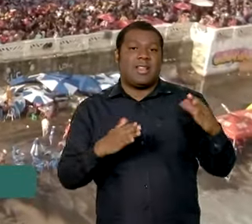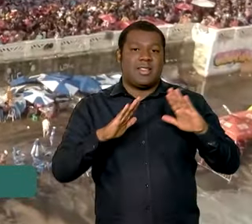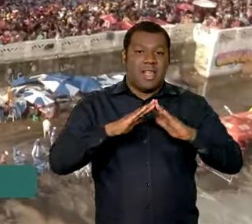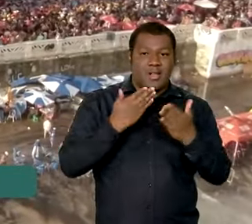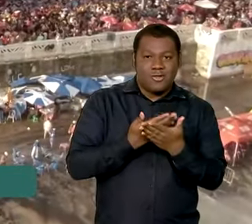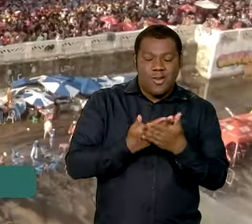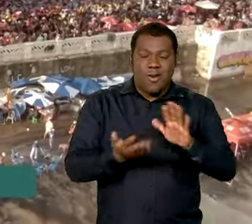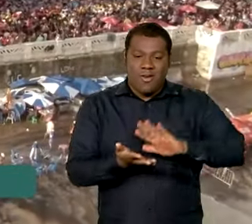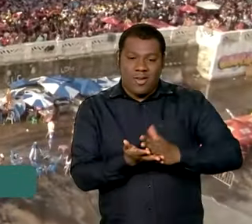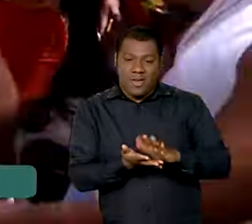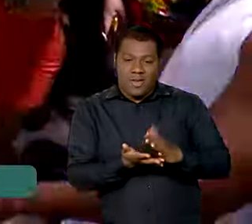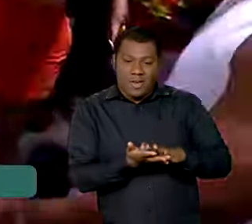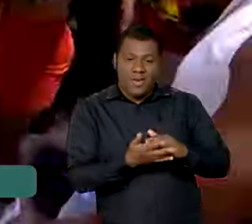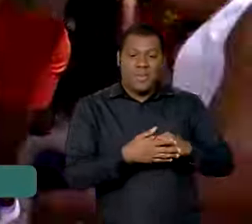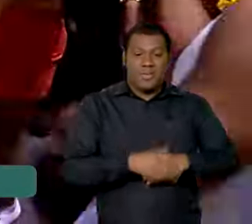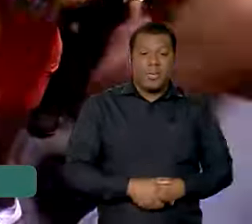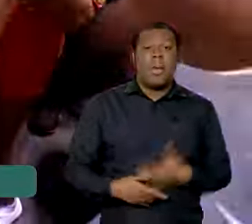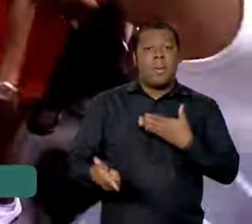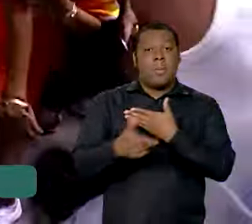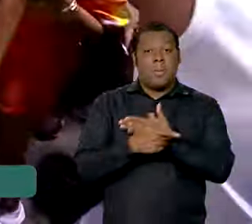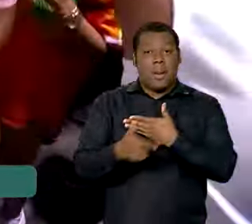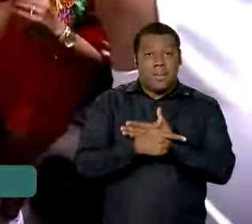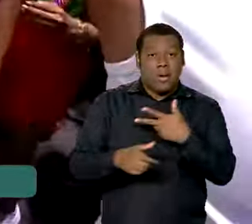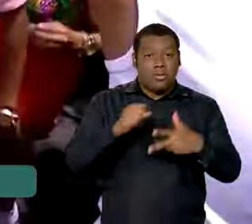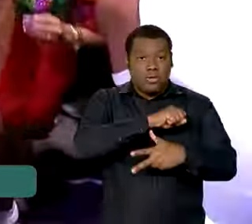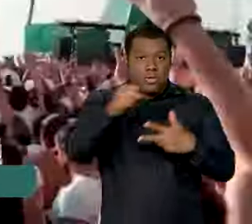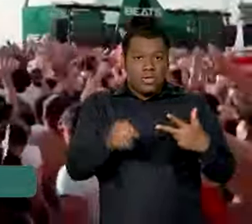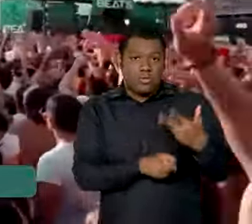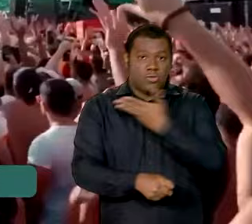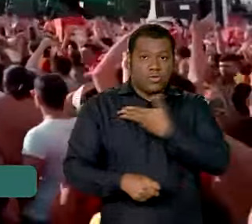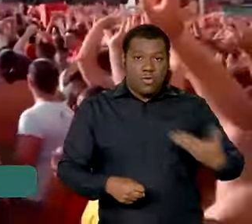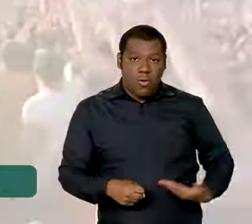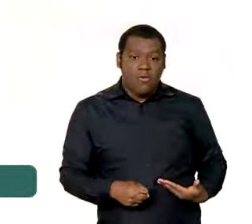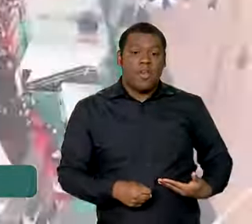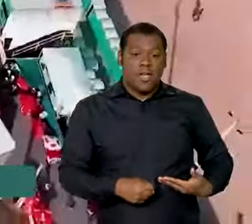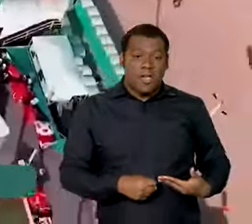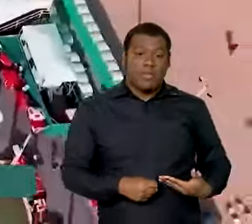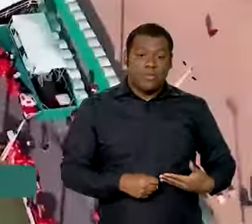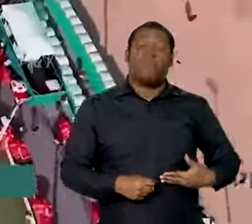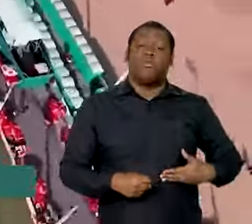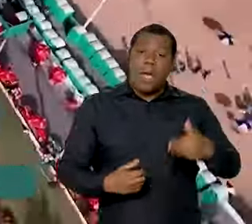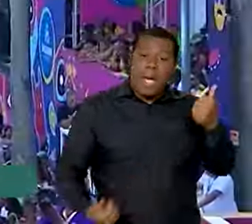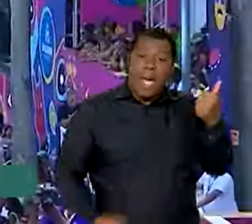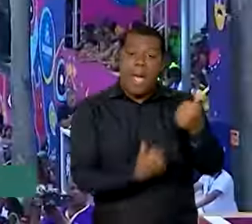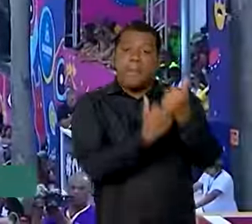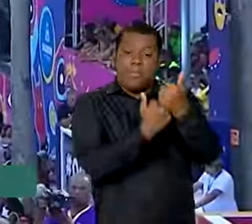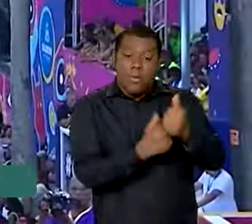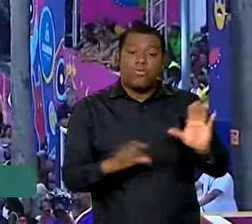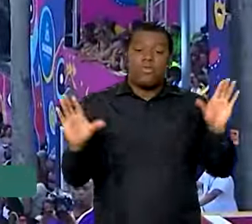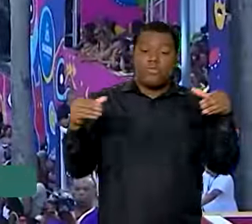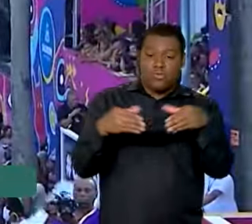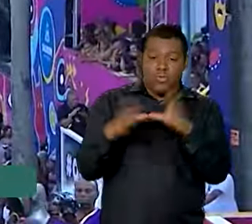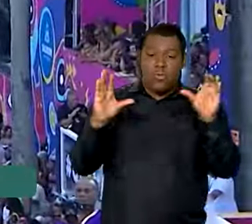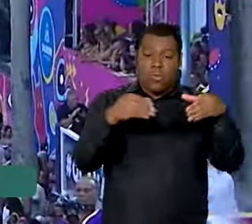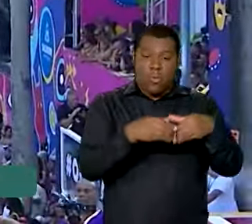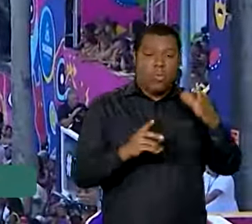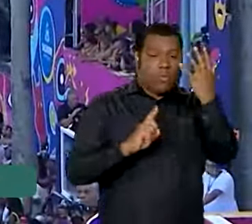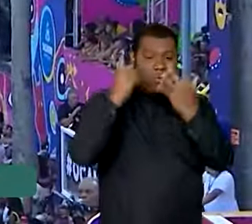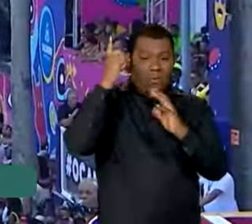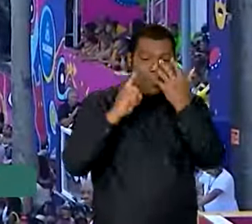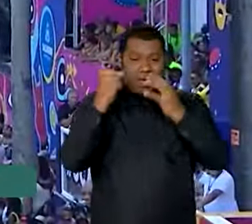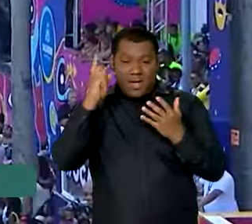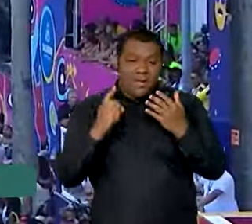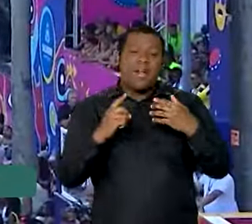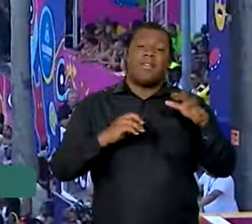determina ainda que é dever do poder público garantir a livre atividade dos blocos e das bandas de carnaval e a realização de seus